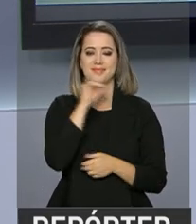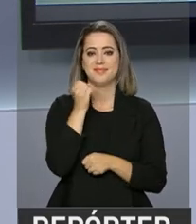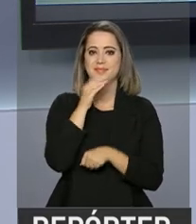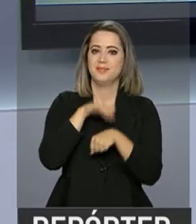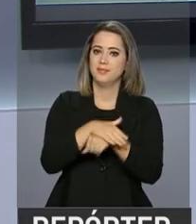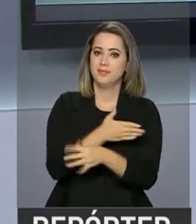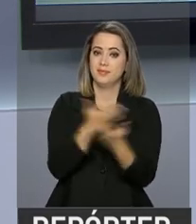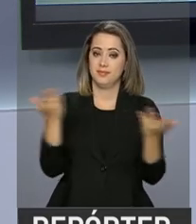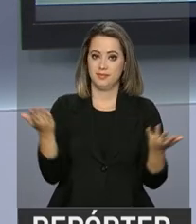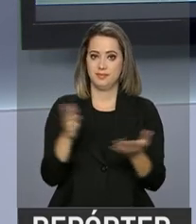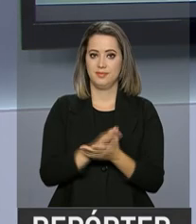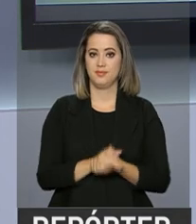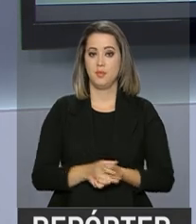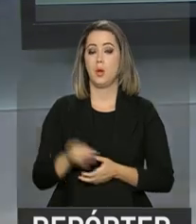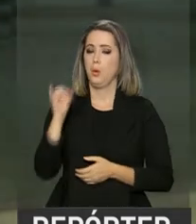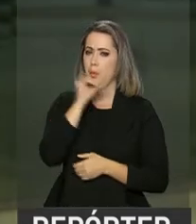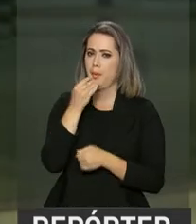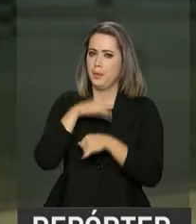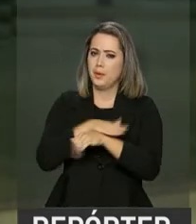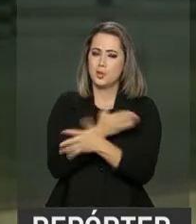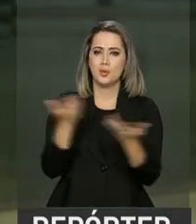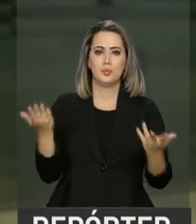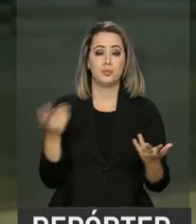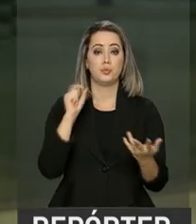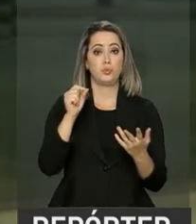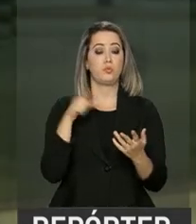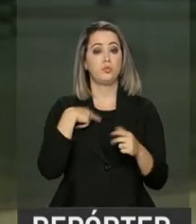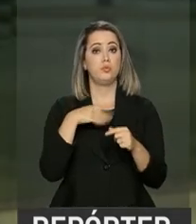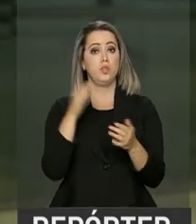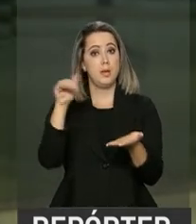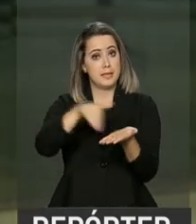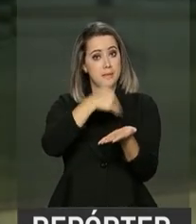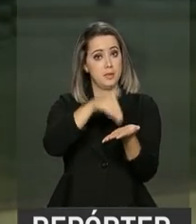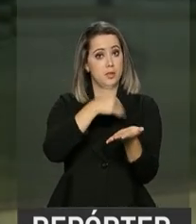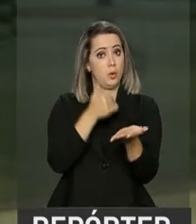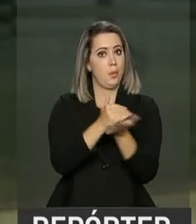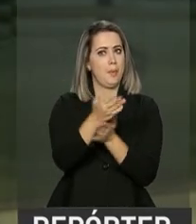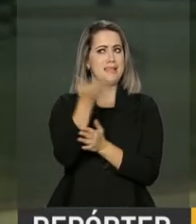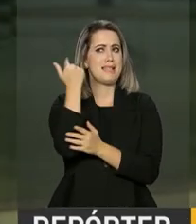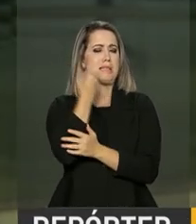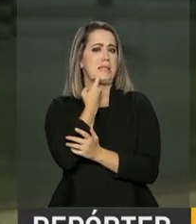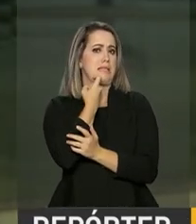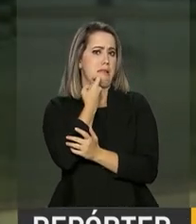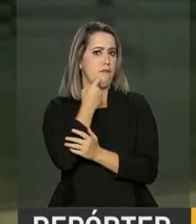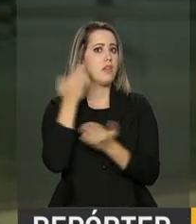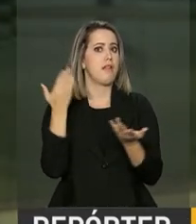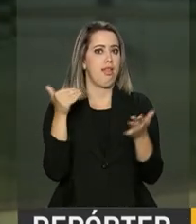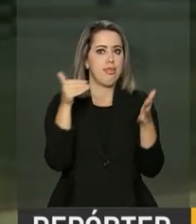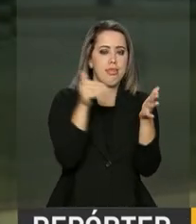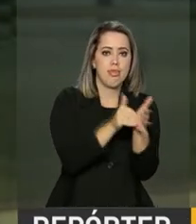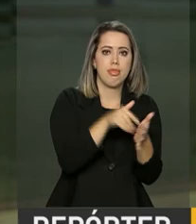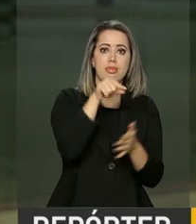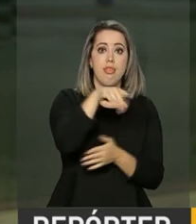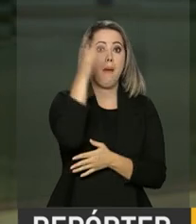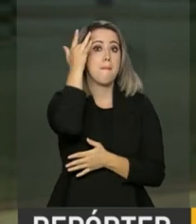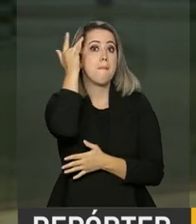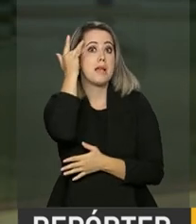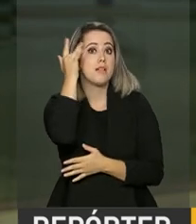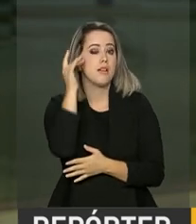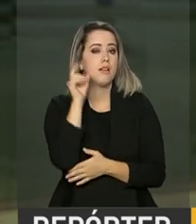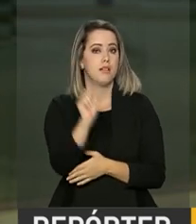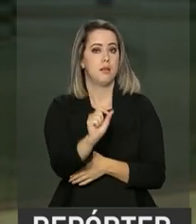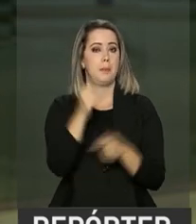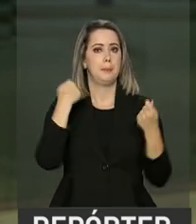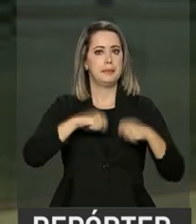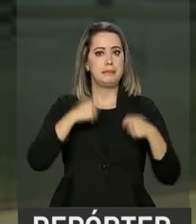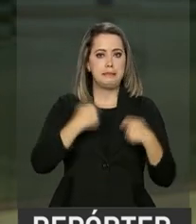Boa noite, Roberto. Boa noite a todos. Olha, Roberto, as matrículas começaram na última sexta-feira e vão até amanhã. Os